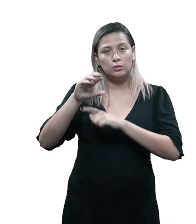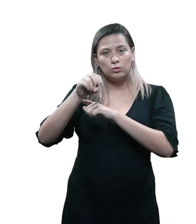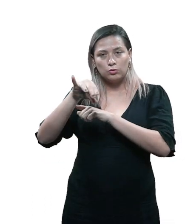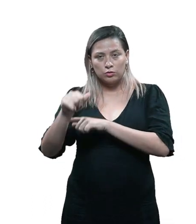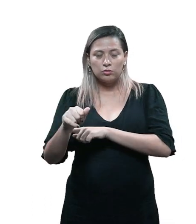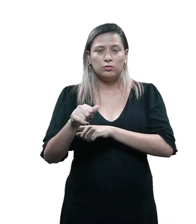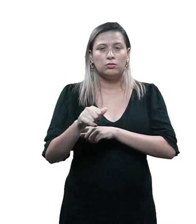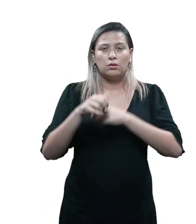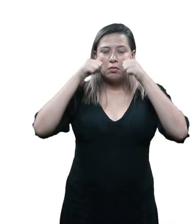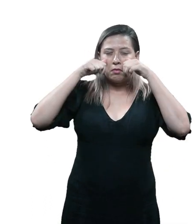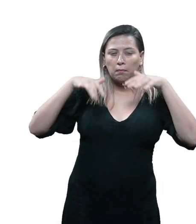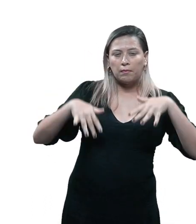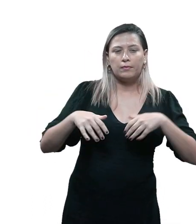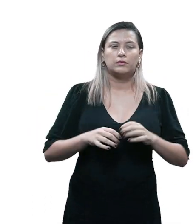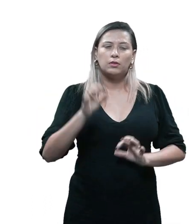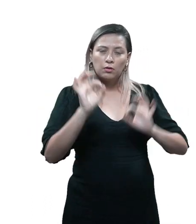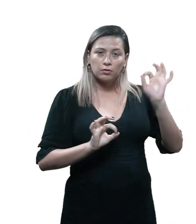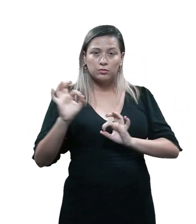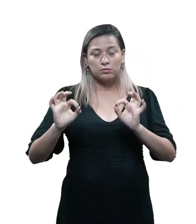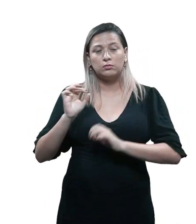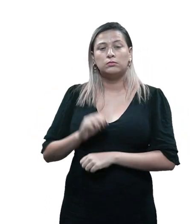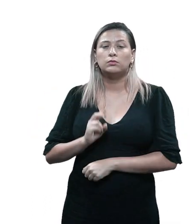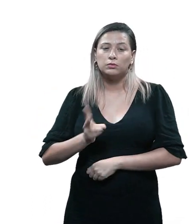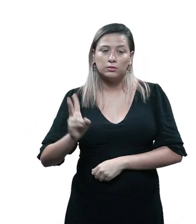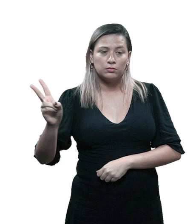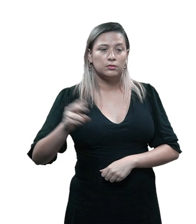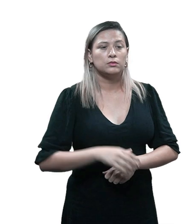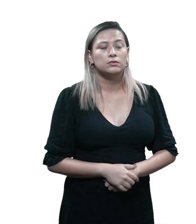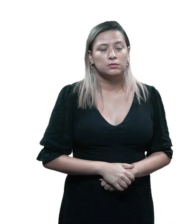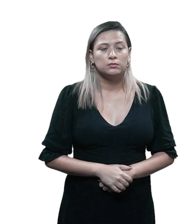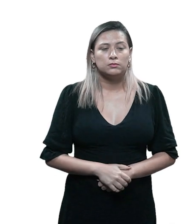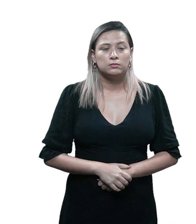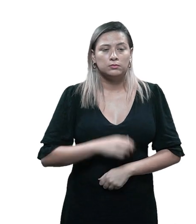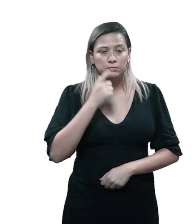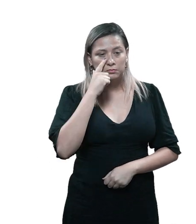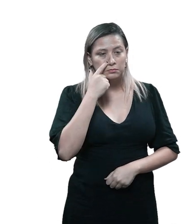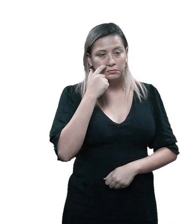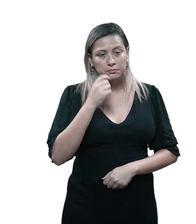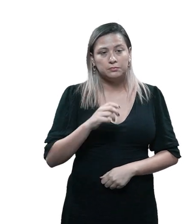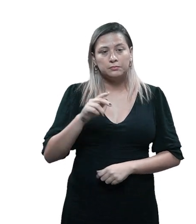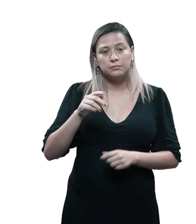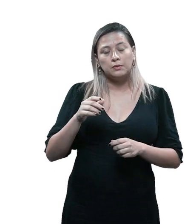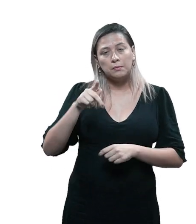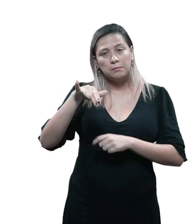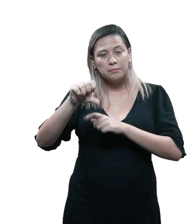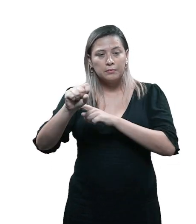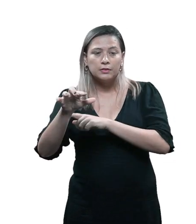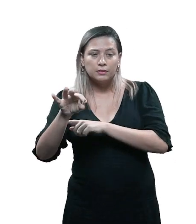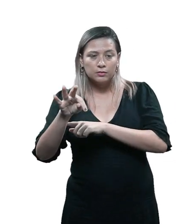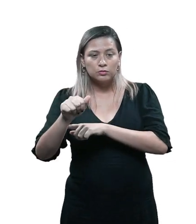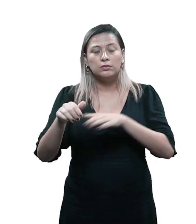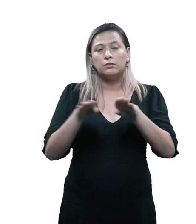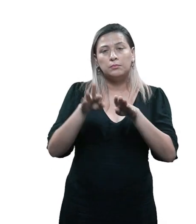ironia dramática, preparação e recompensa, e consequência, desculpa, pista e